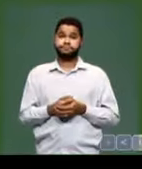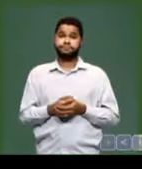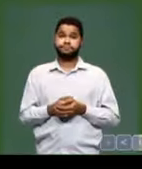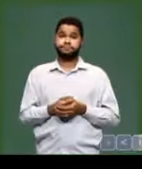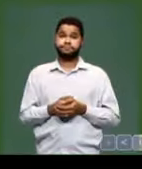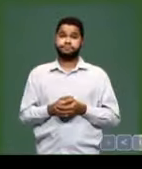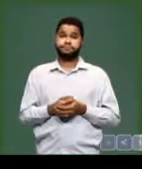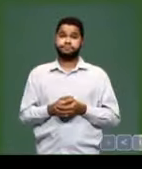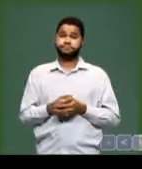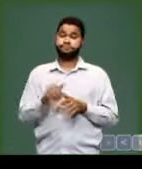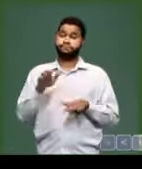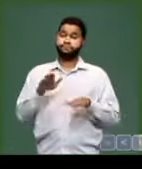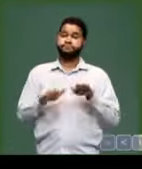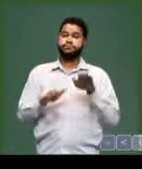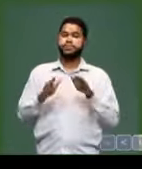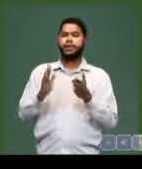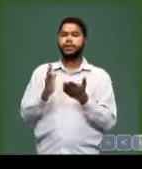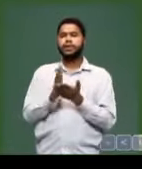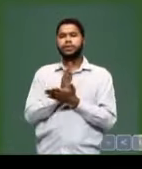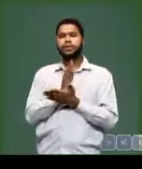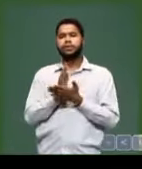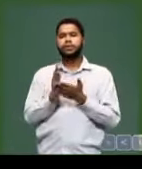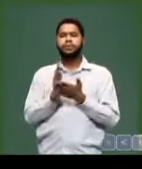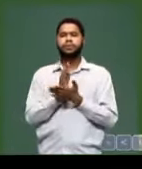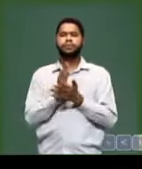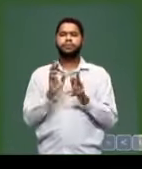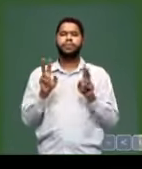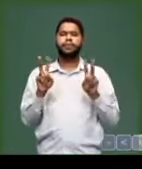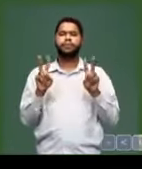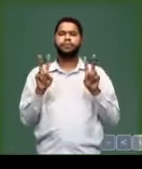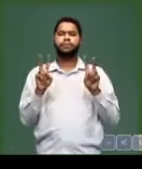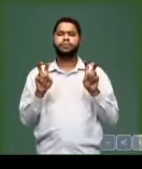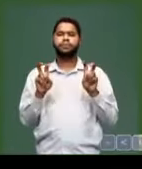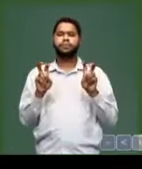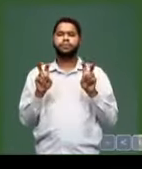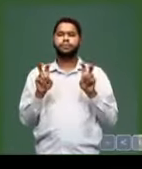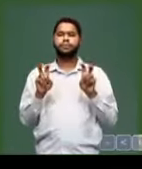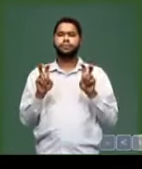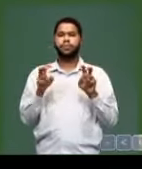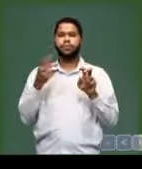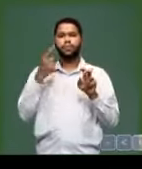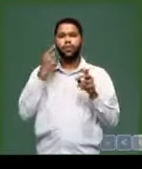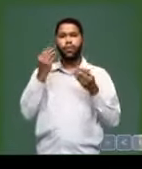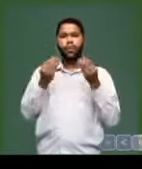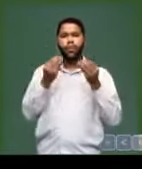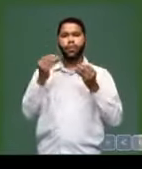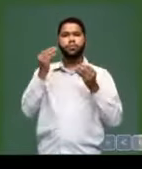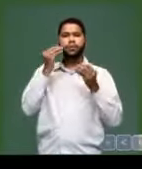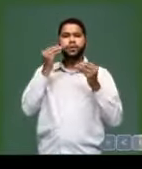Provavelmente, alguma coisa relacionada ao combate.